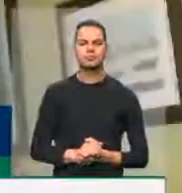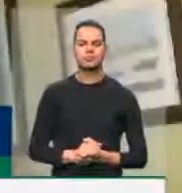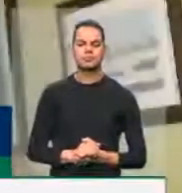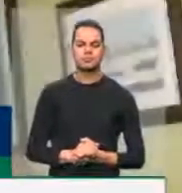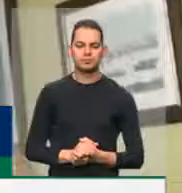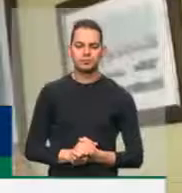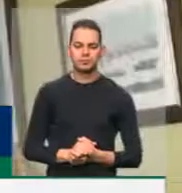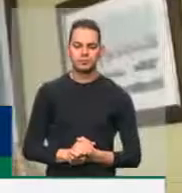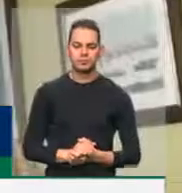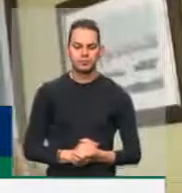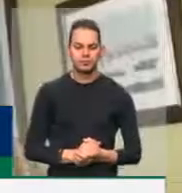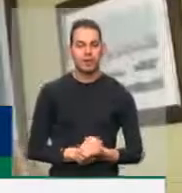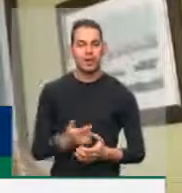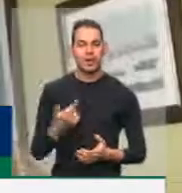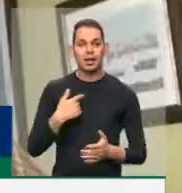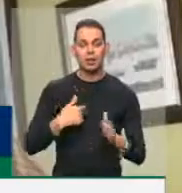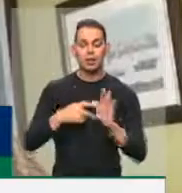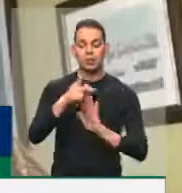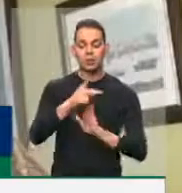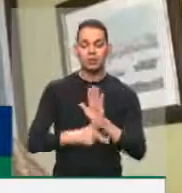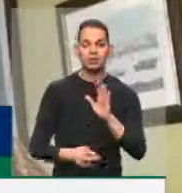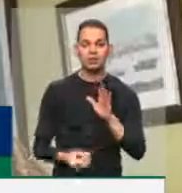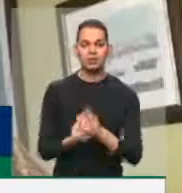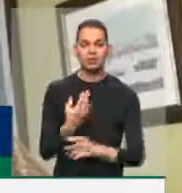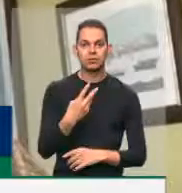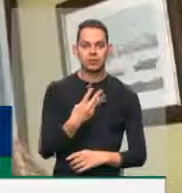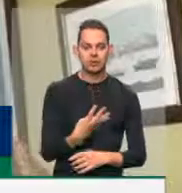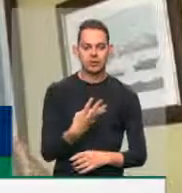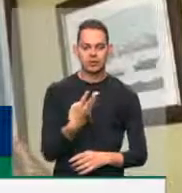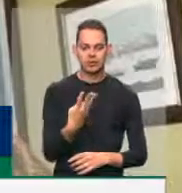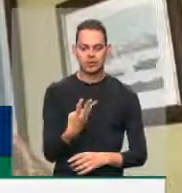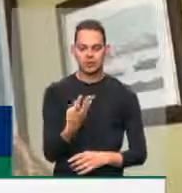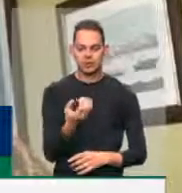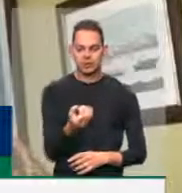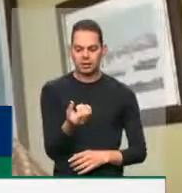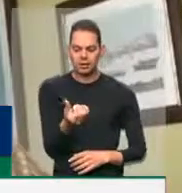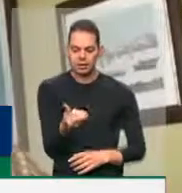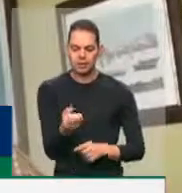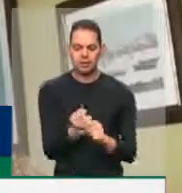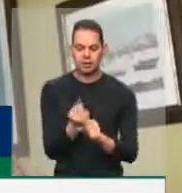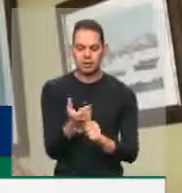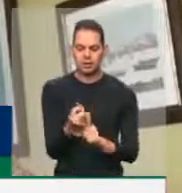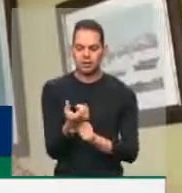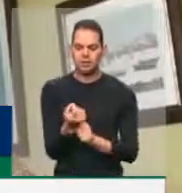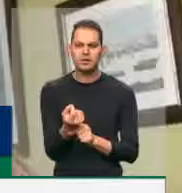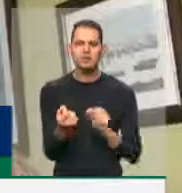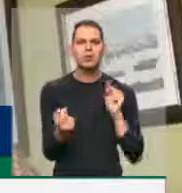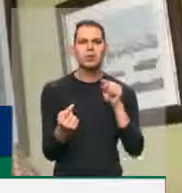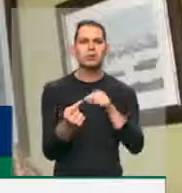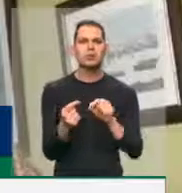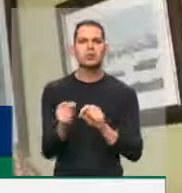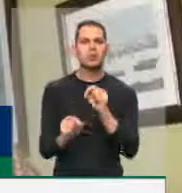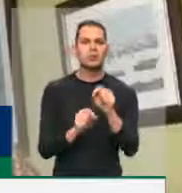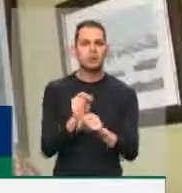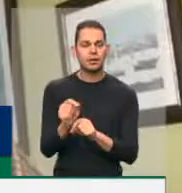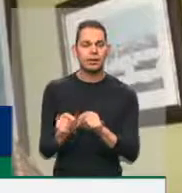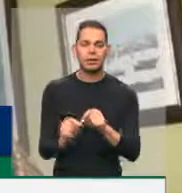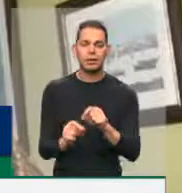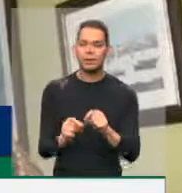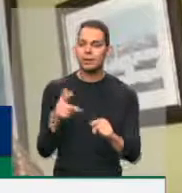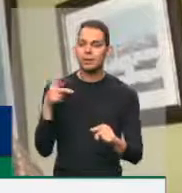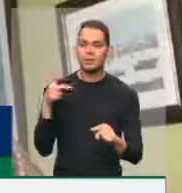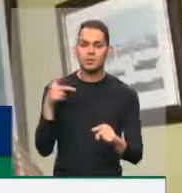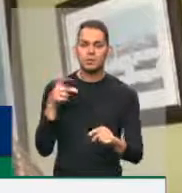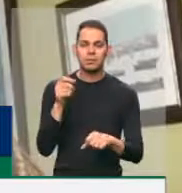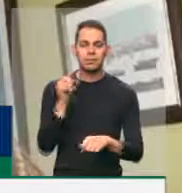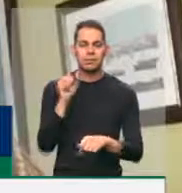dê entrada no projeto 4306 de 2020 para coibir a divulgação